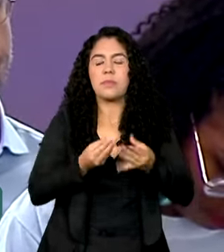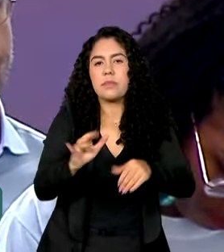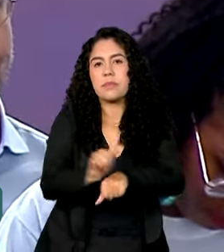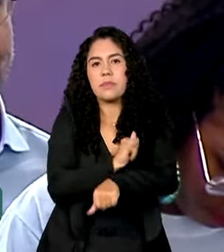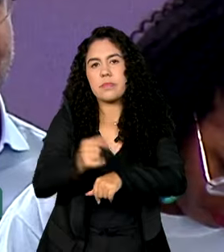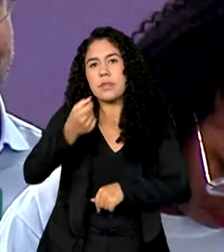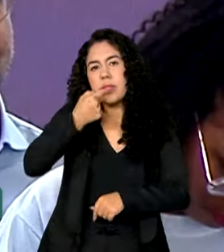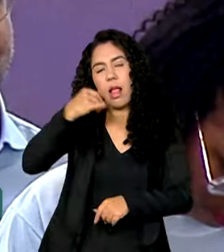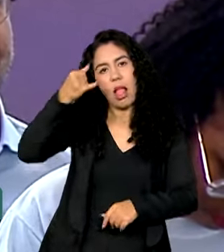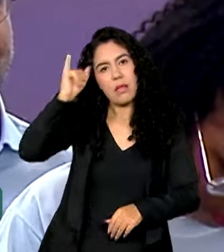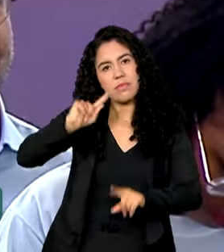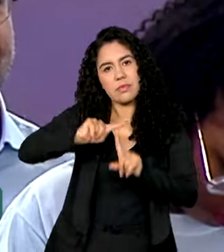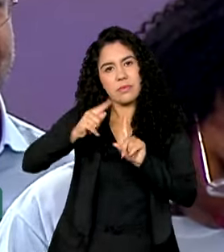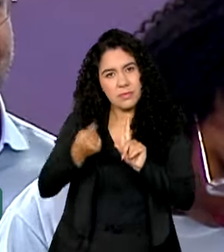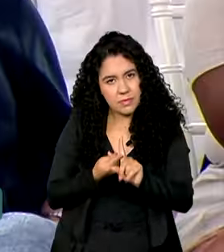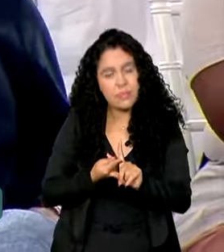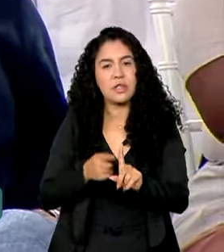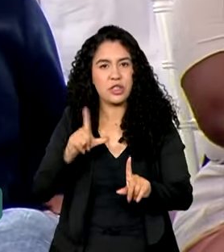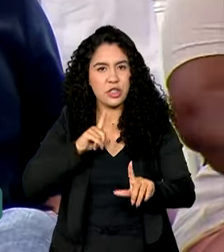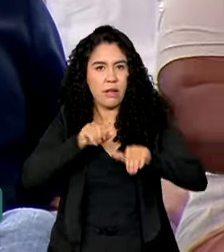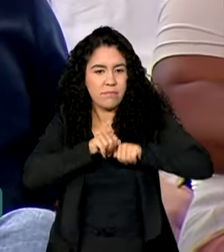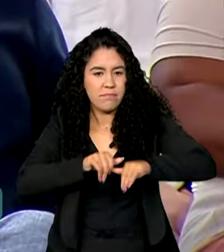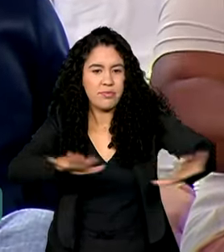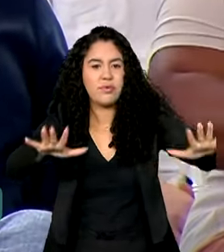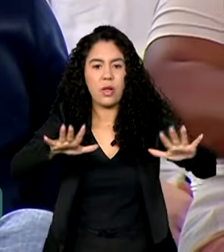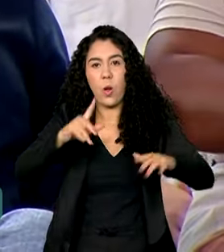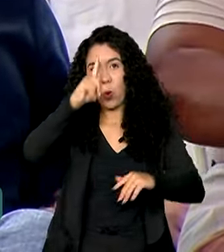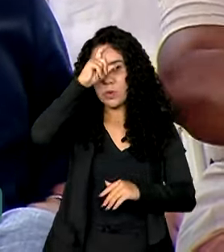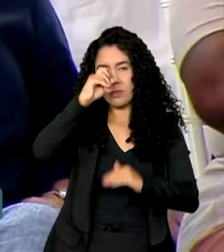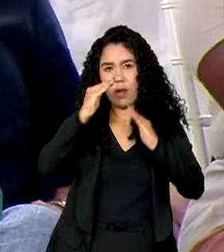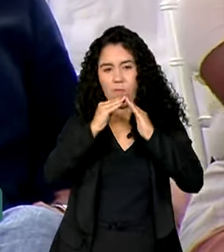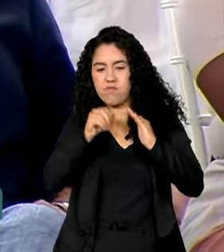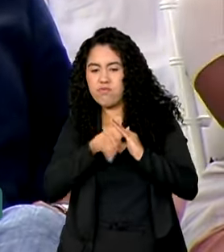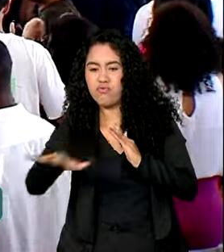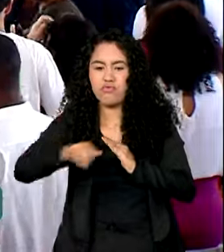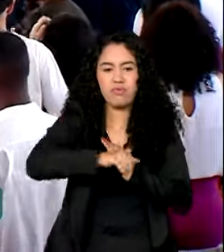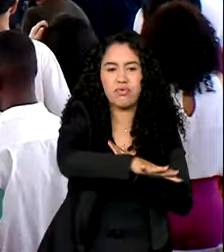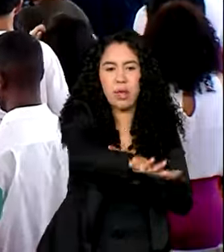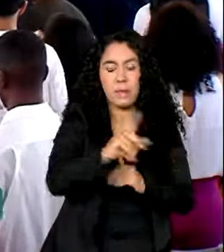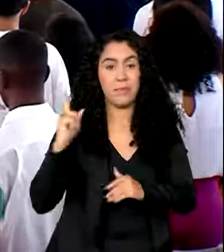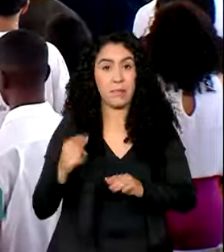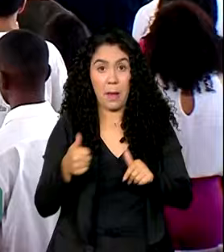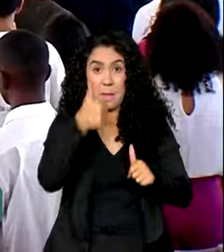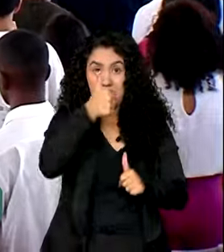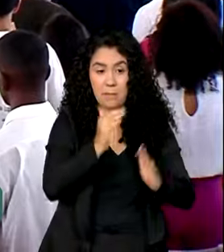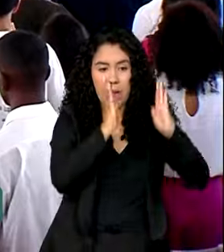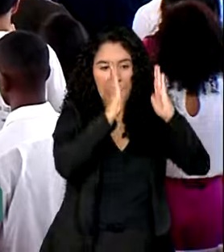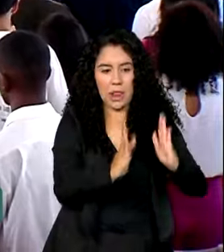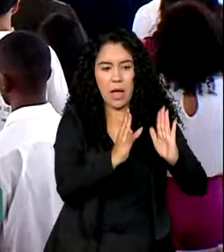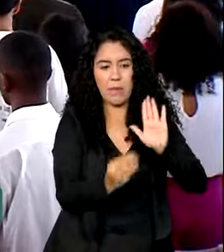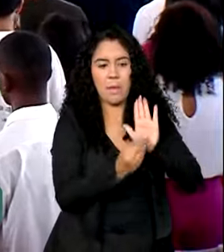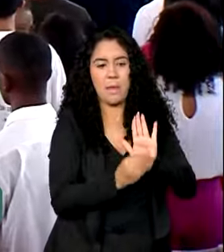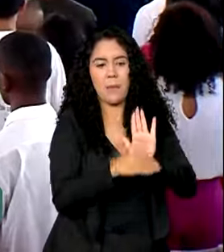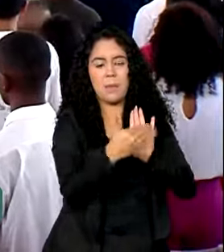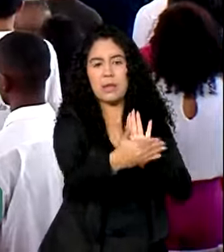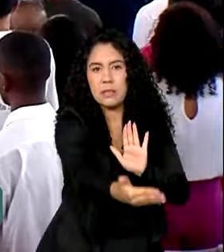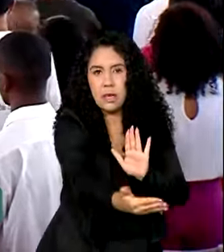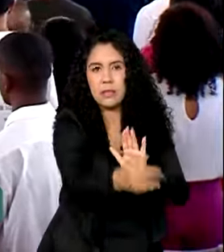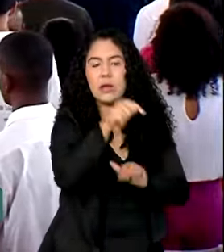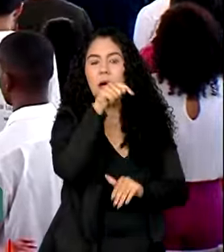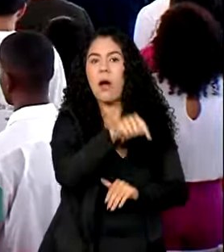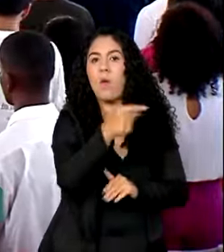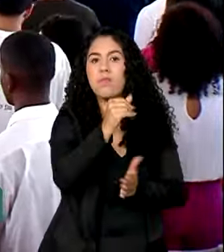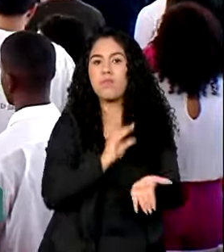como já está na rede Cegonha. Na primeira etapa de implementação da rede Aline, serão investidos